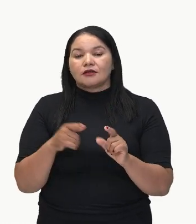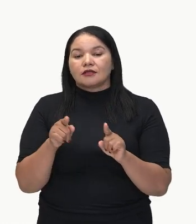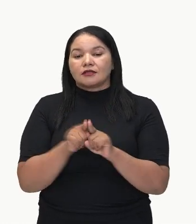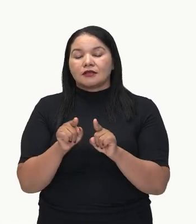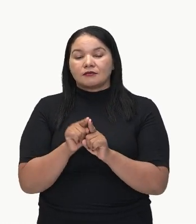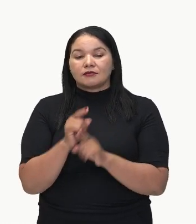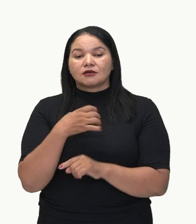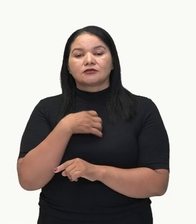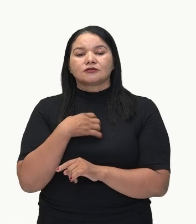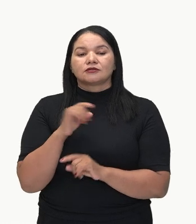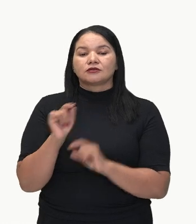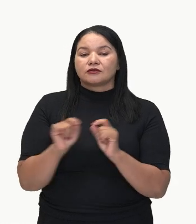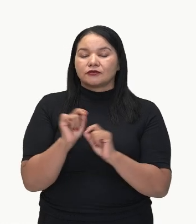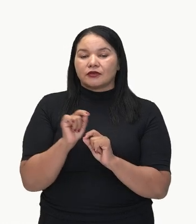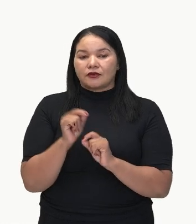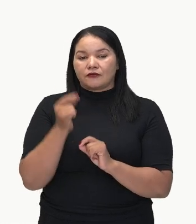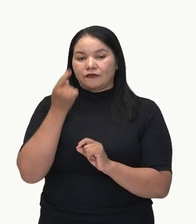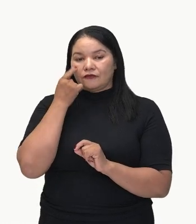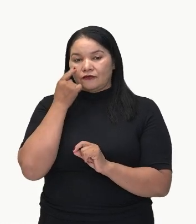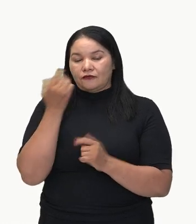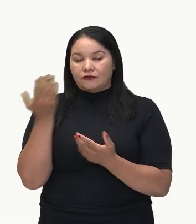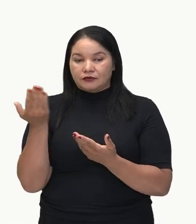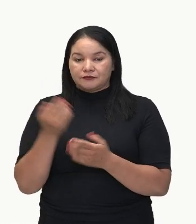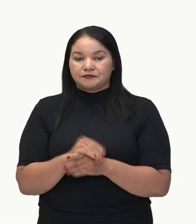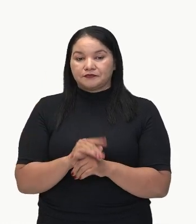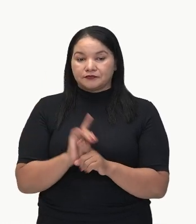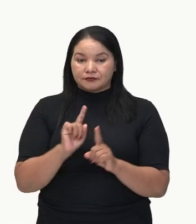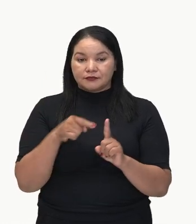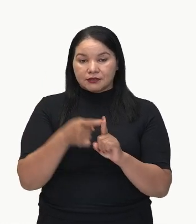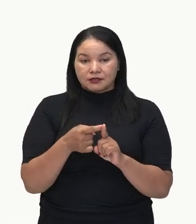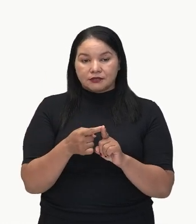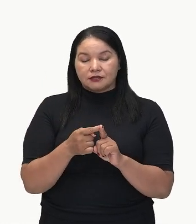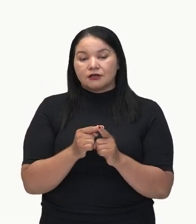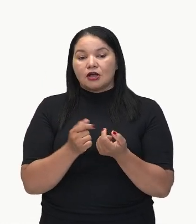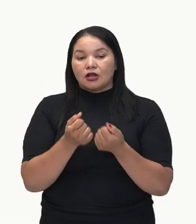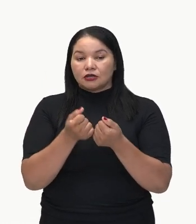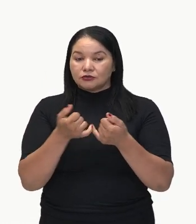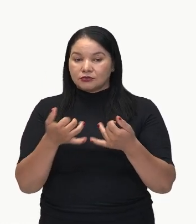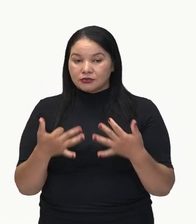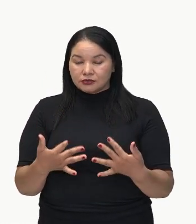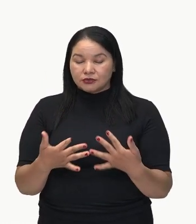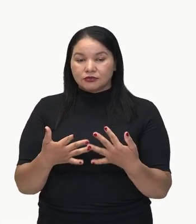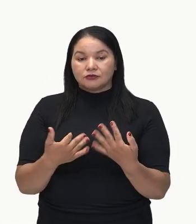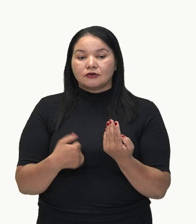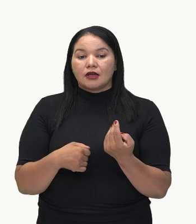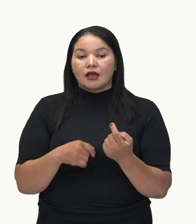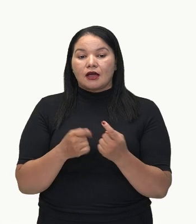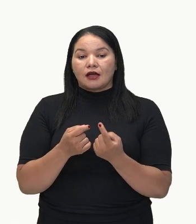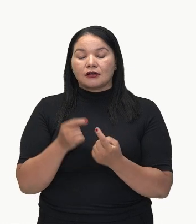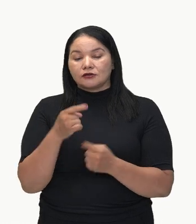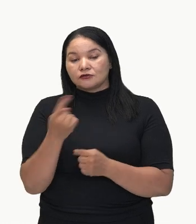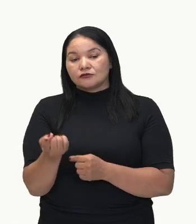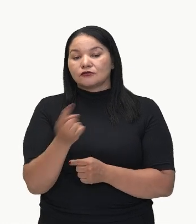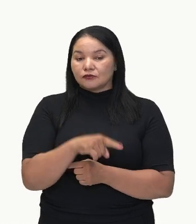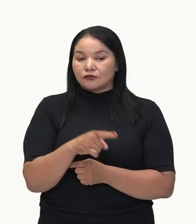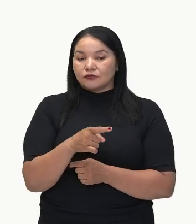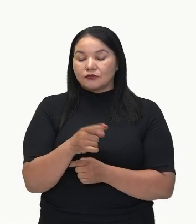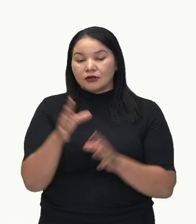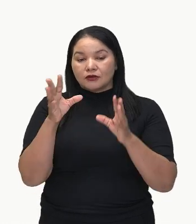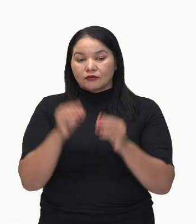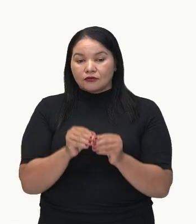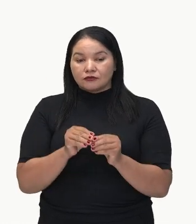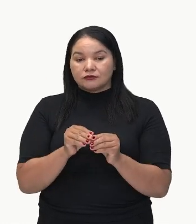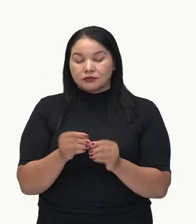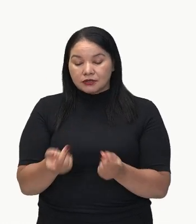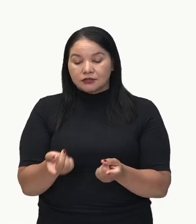Olha só, trouxemos aqui as aditivas, as explicativas, as alternativas, as conclusivas